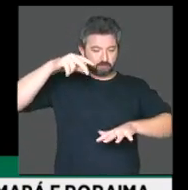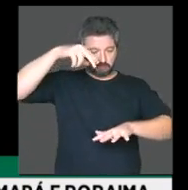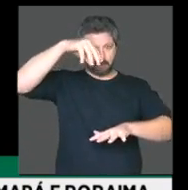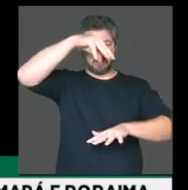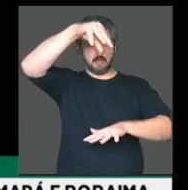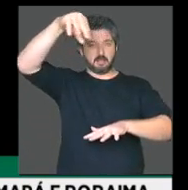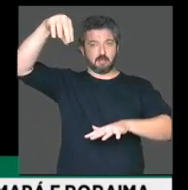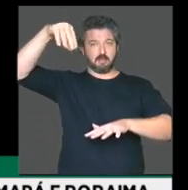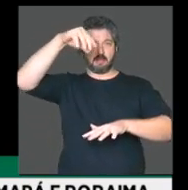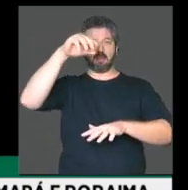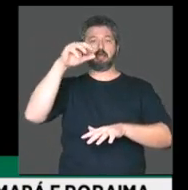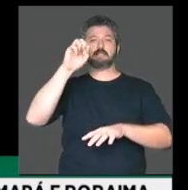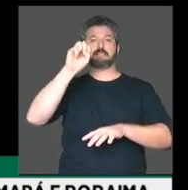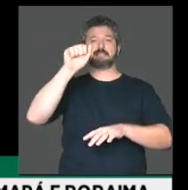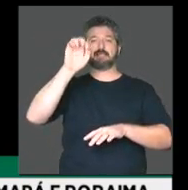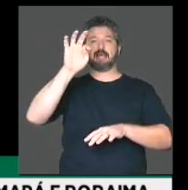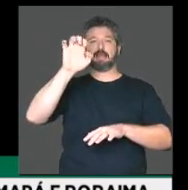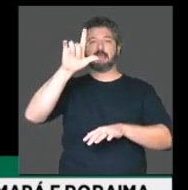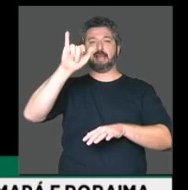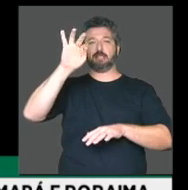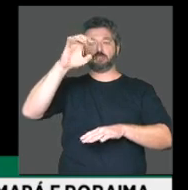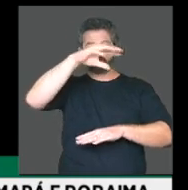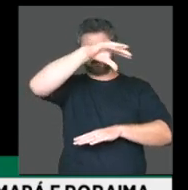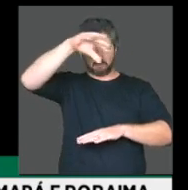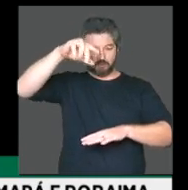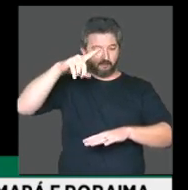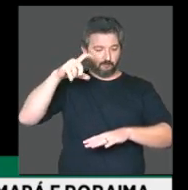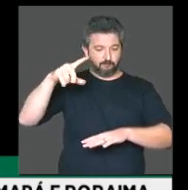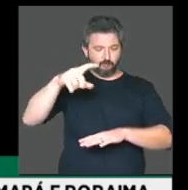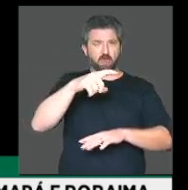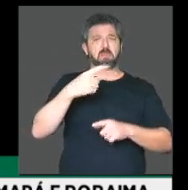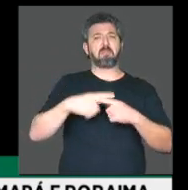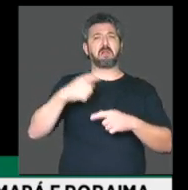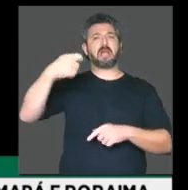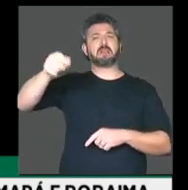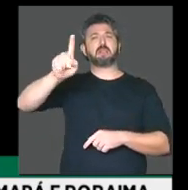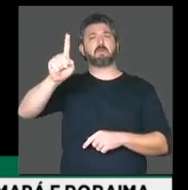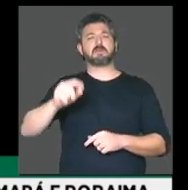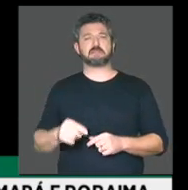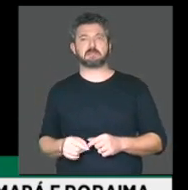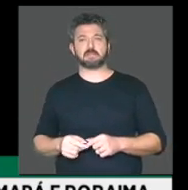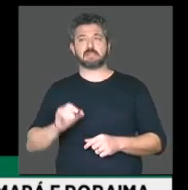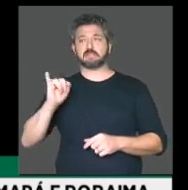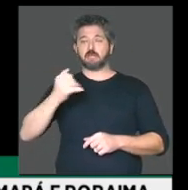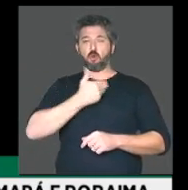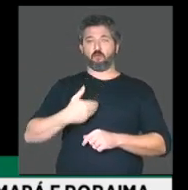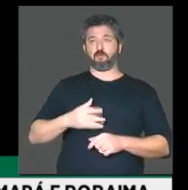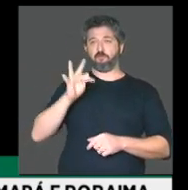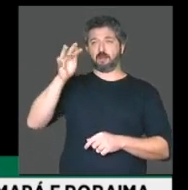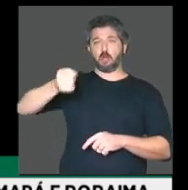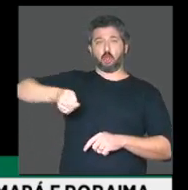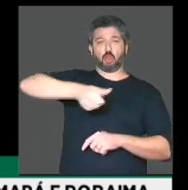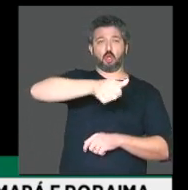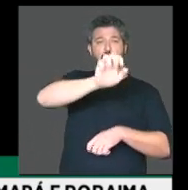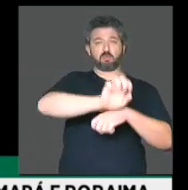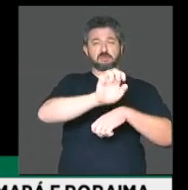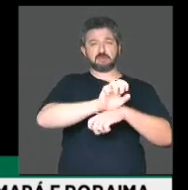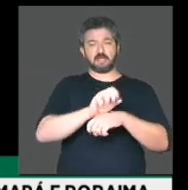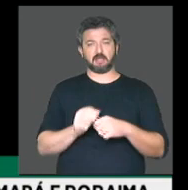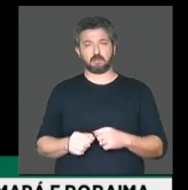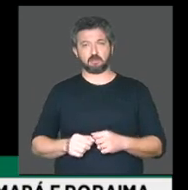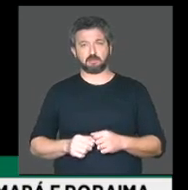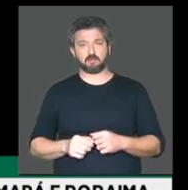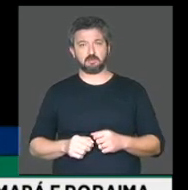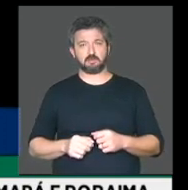não passar? Por que abrir mão do georreferenciamento nessa passagem de terra da União para os estados